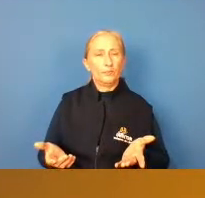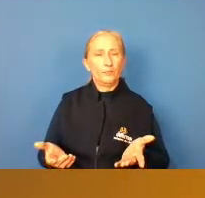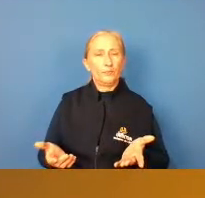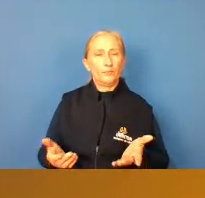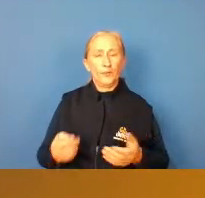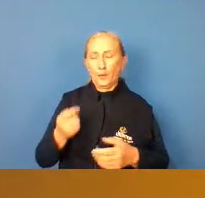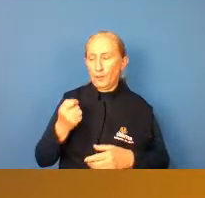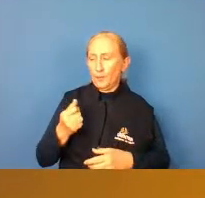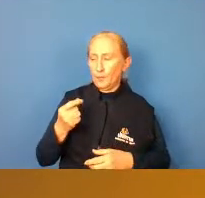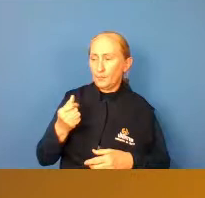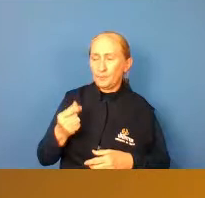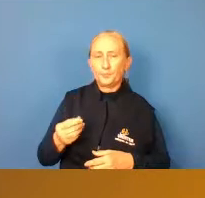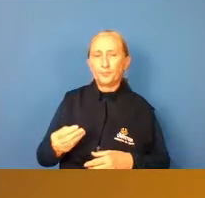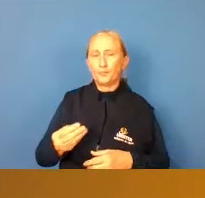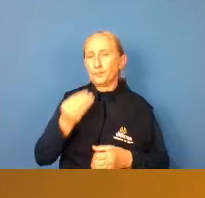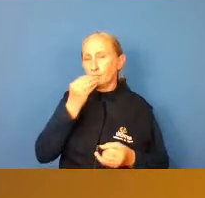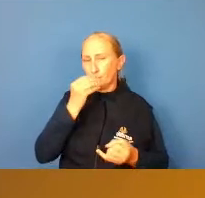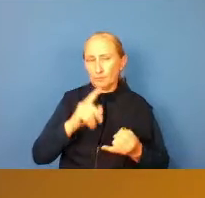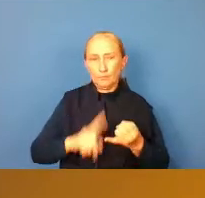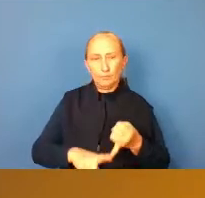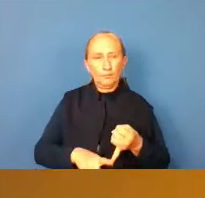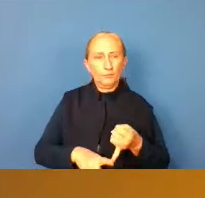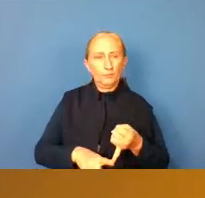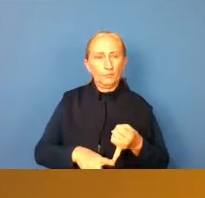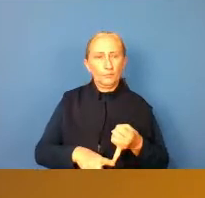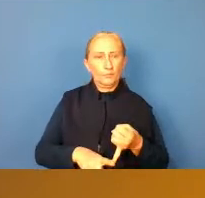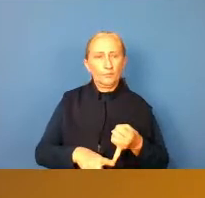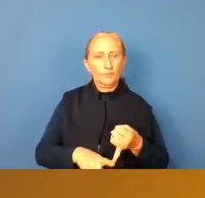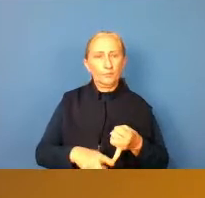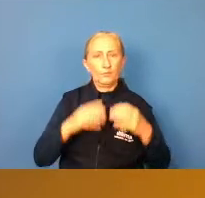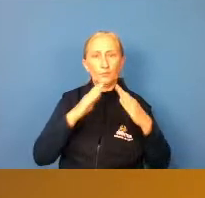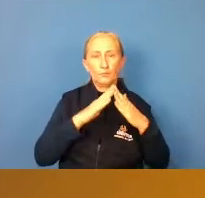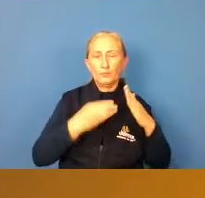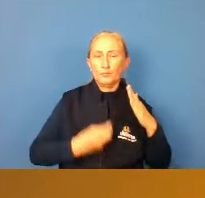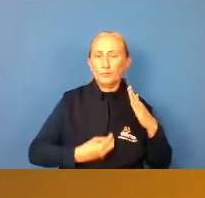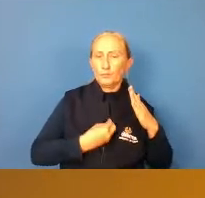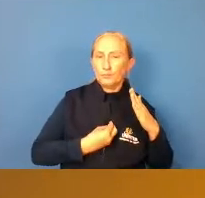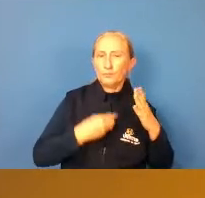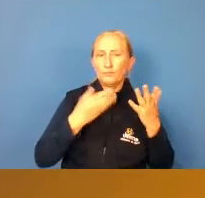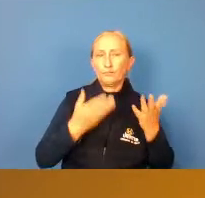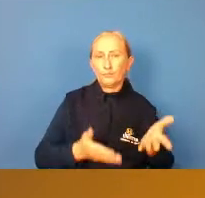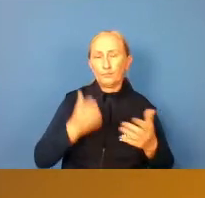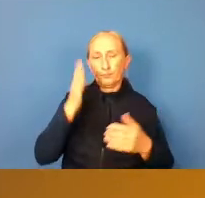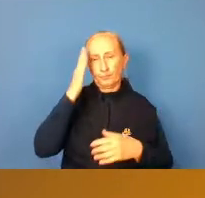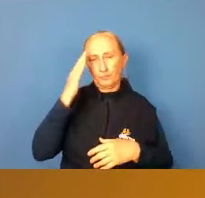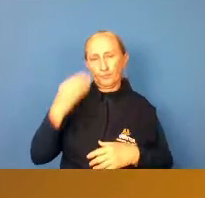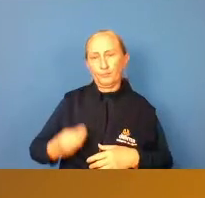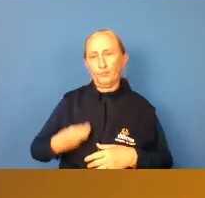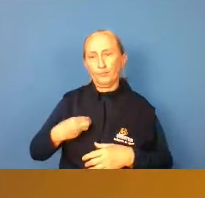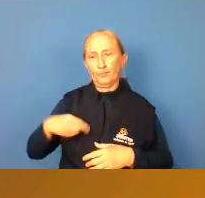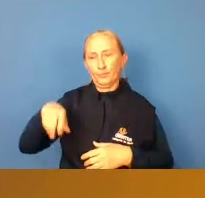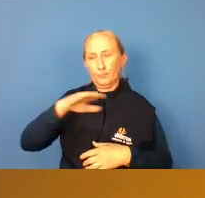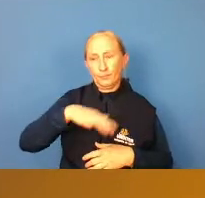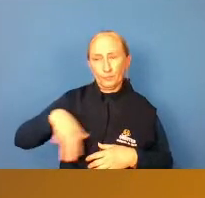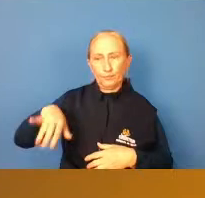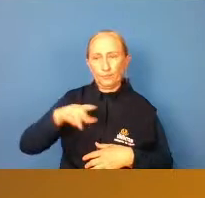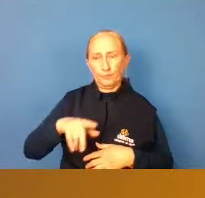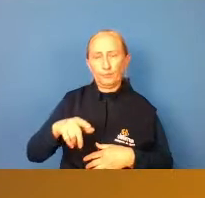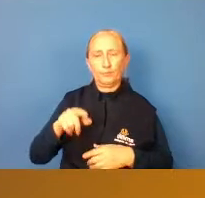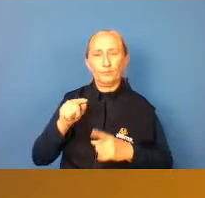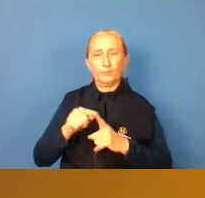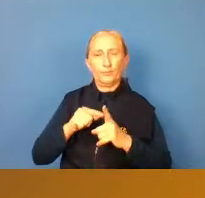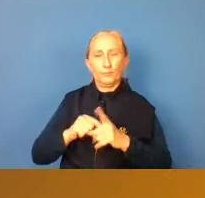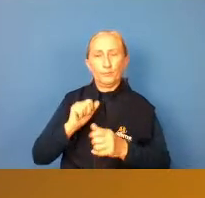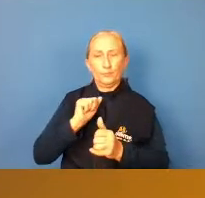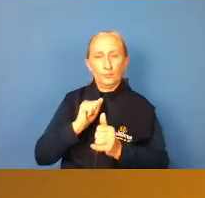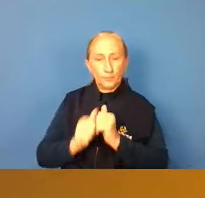pouco por alimentação por estadia né a gente sabe que isso existe dentro dessa dessa modalidade